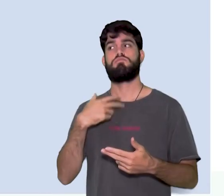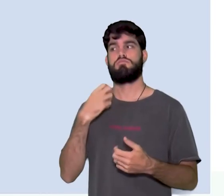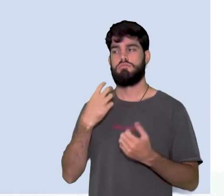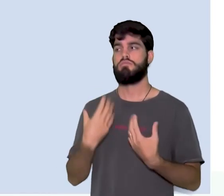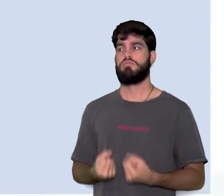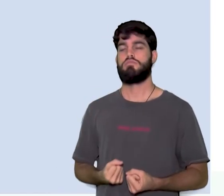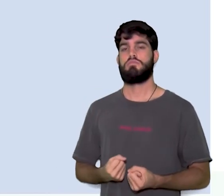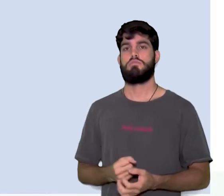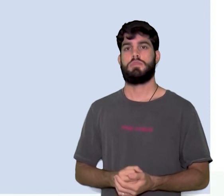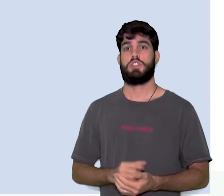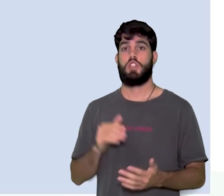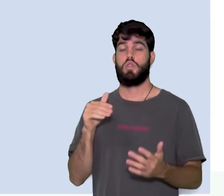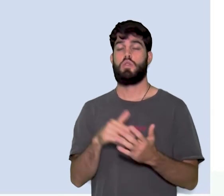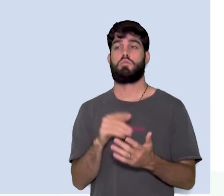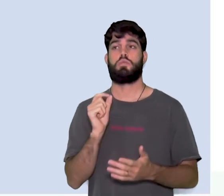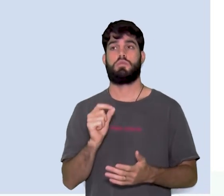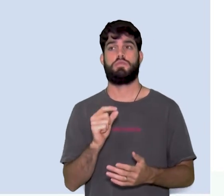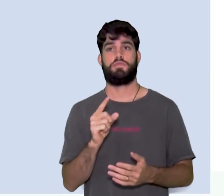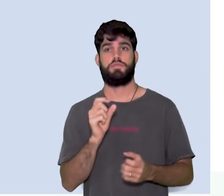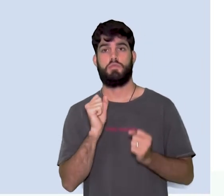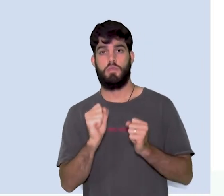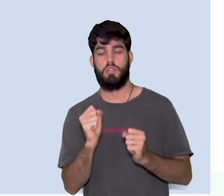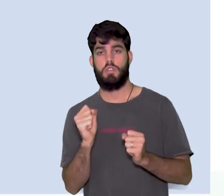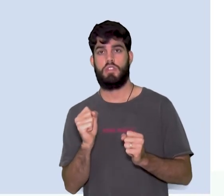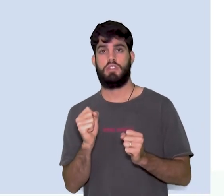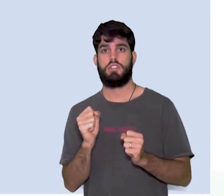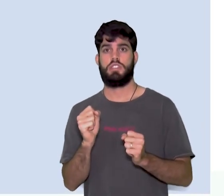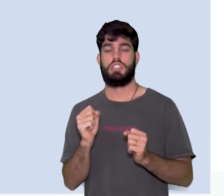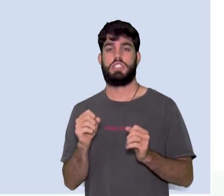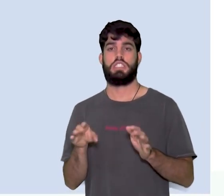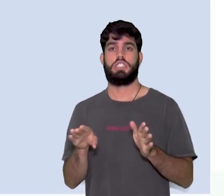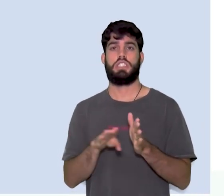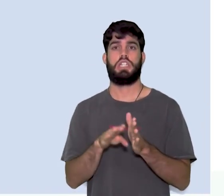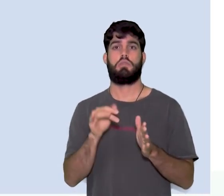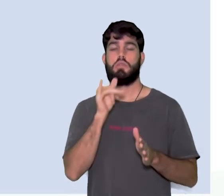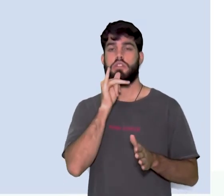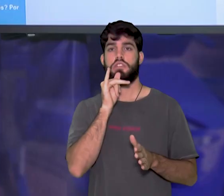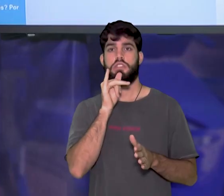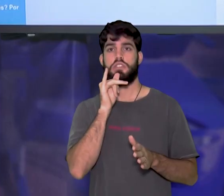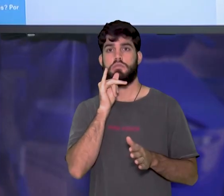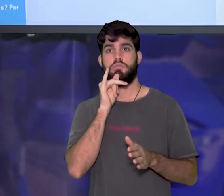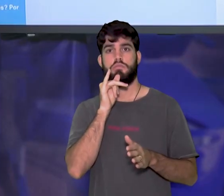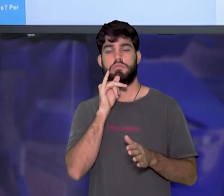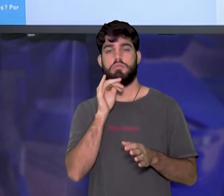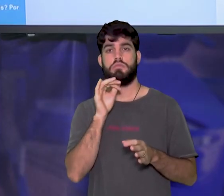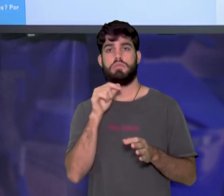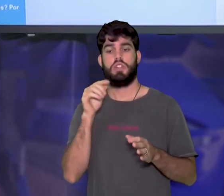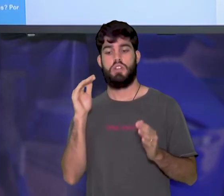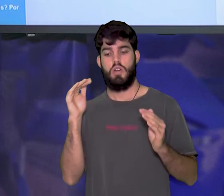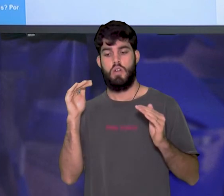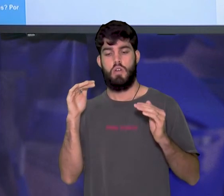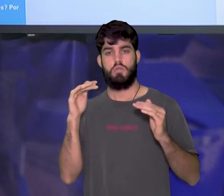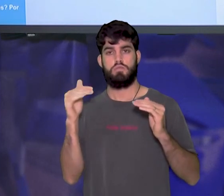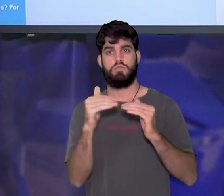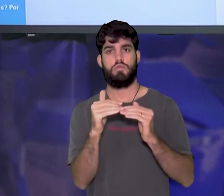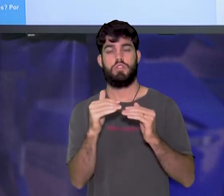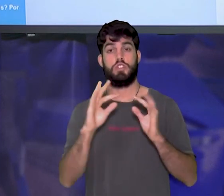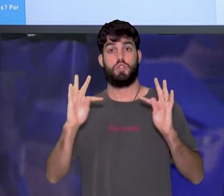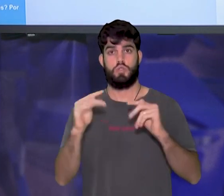E o último, foi possível chegar-se a algumas conclusões? Por quê? Então, diante do que